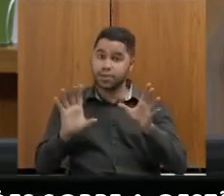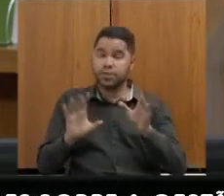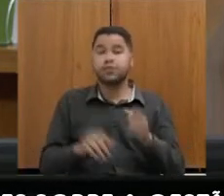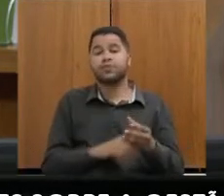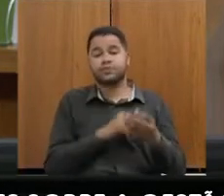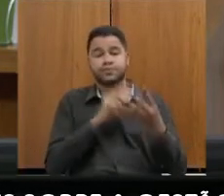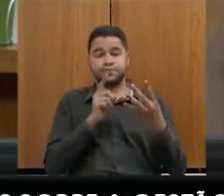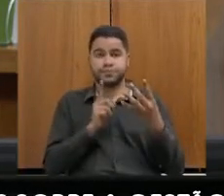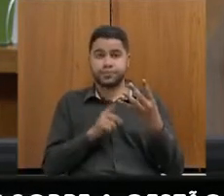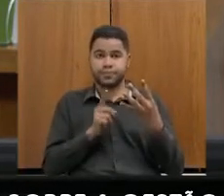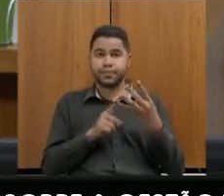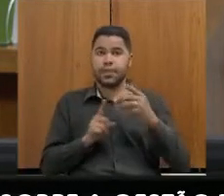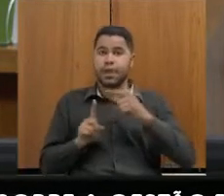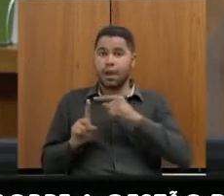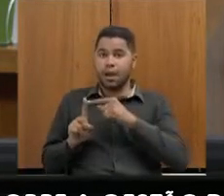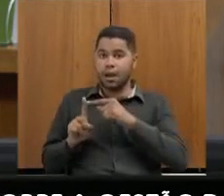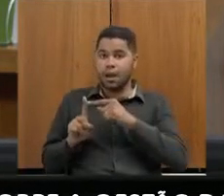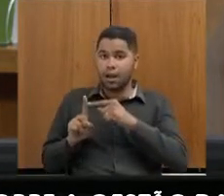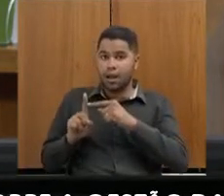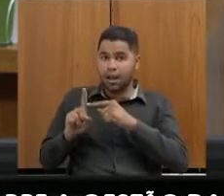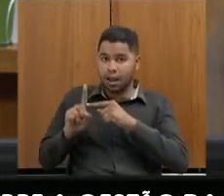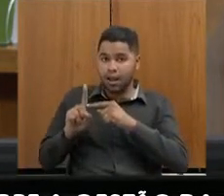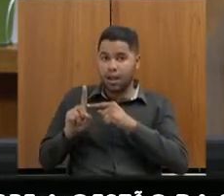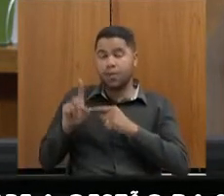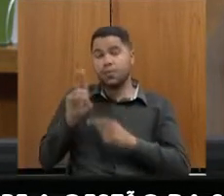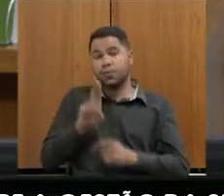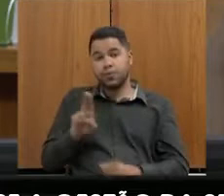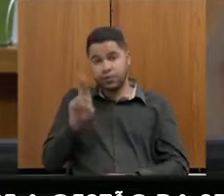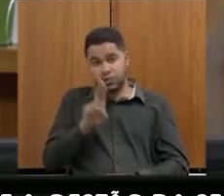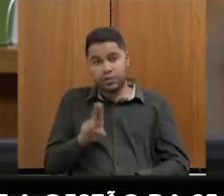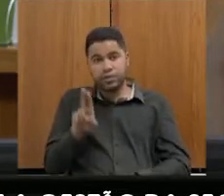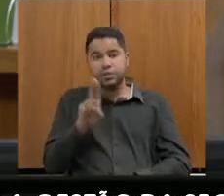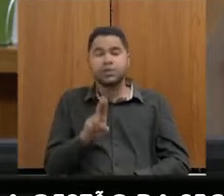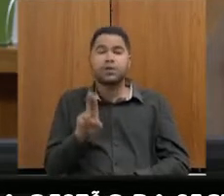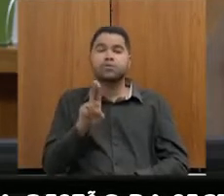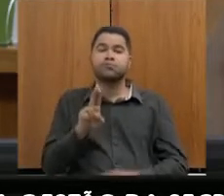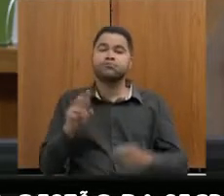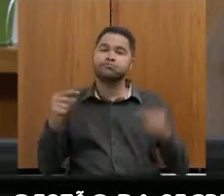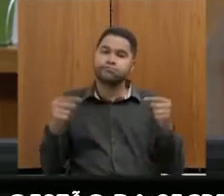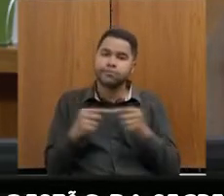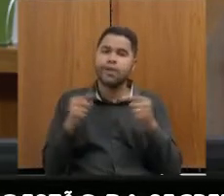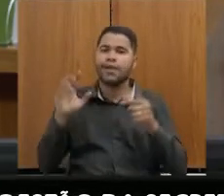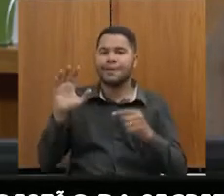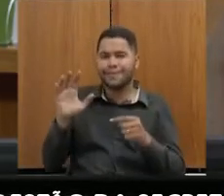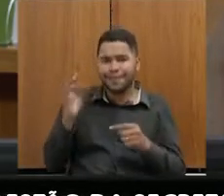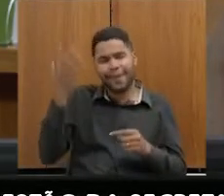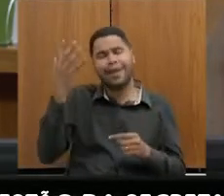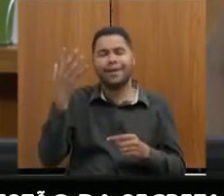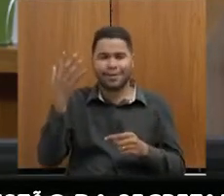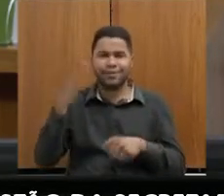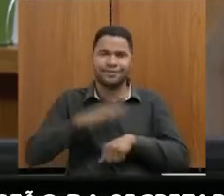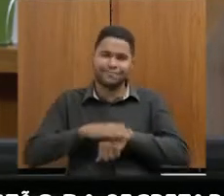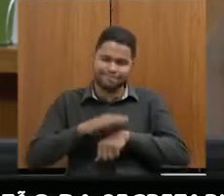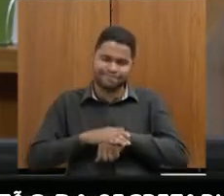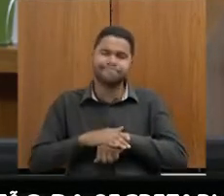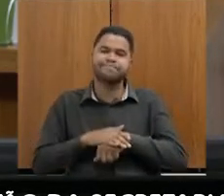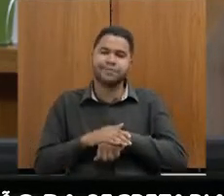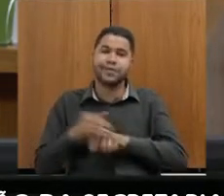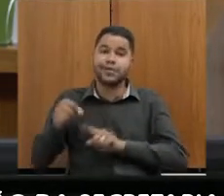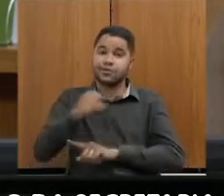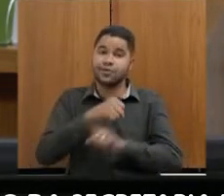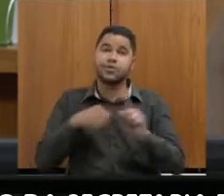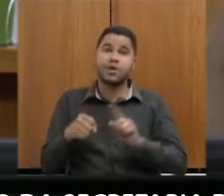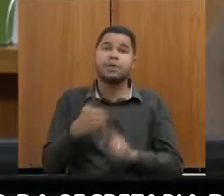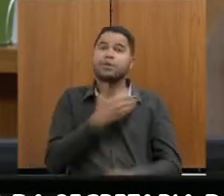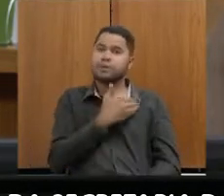ao superávit ser utilizado para, com relação ao impacto que aplicou na parte social,